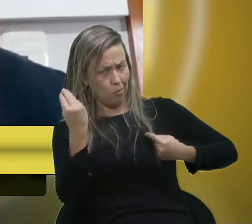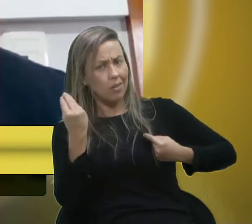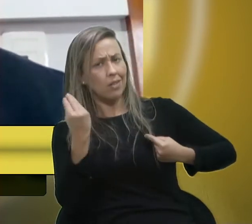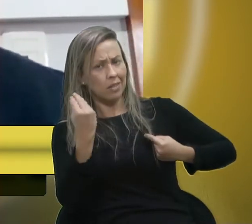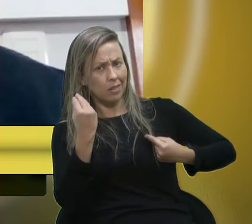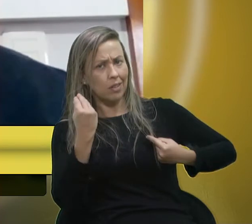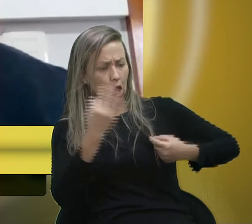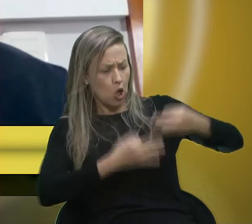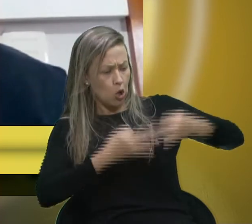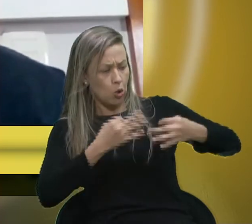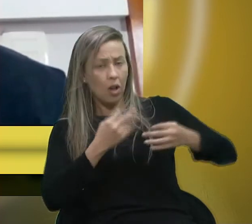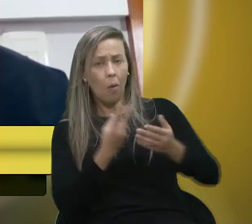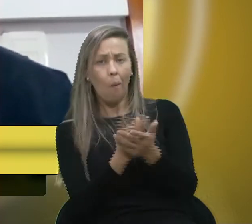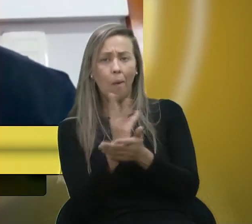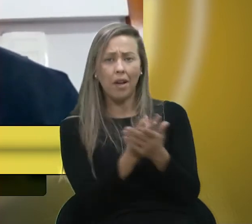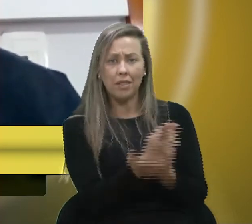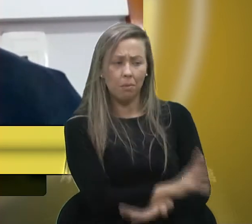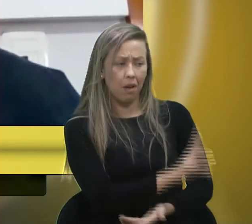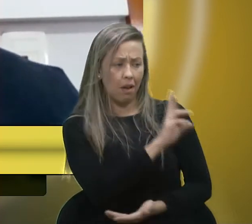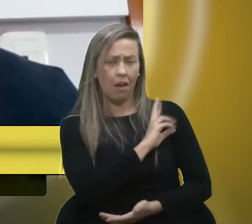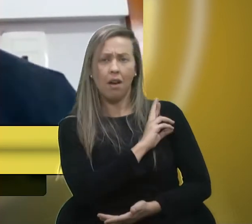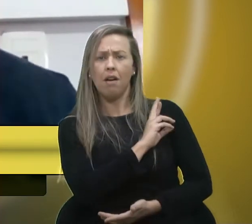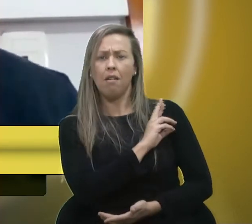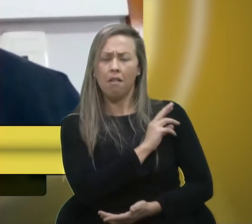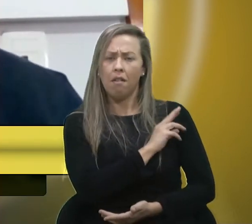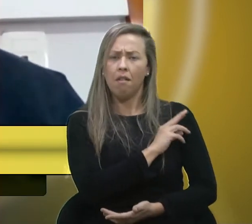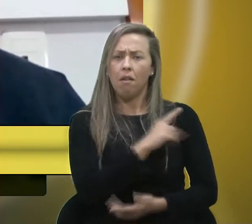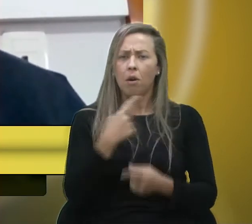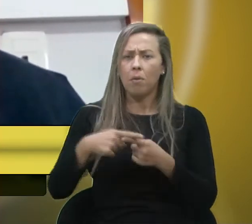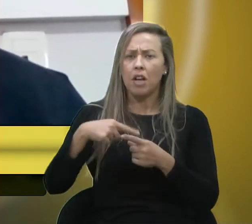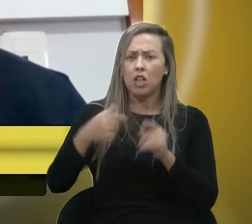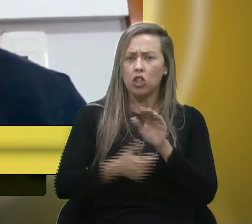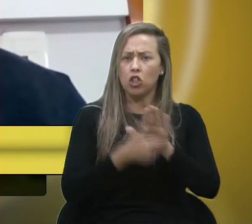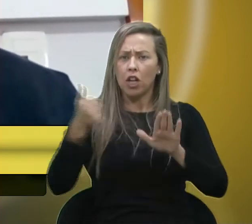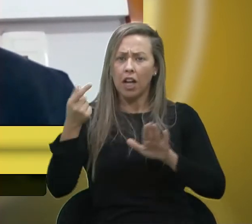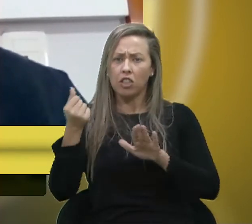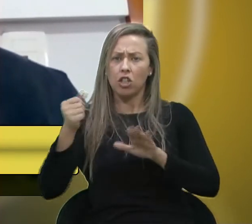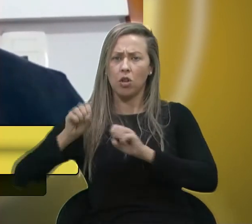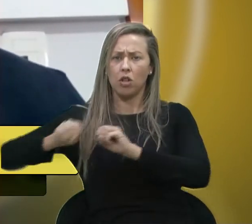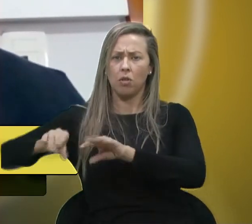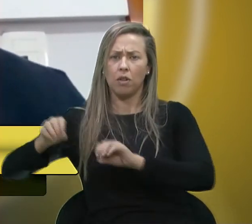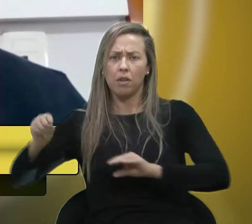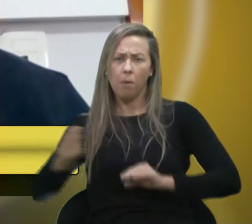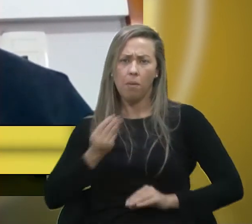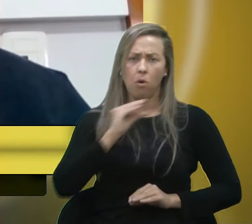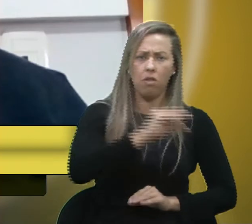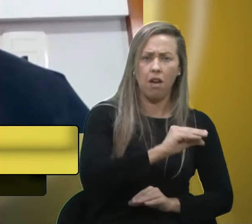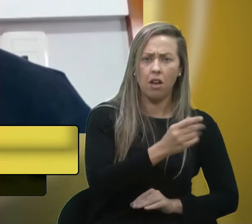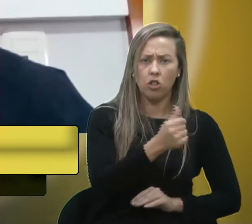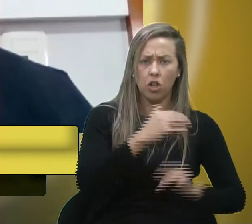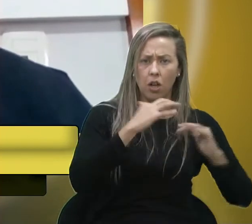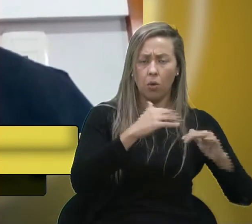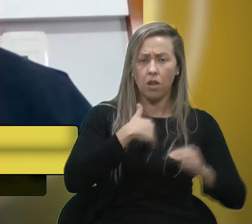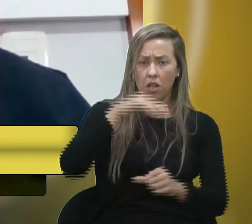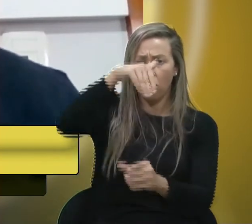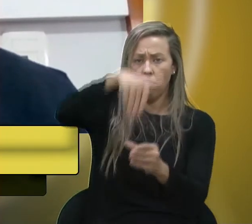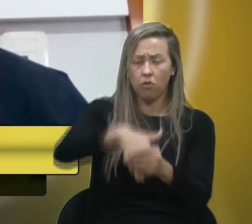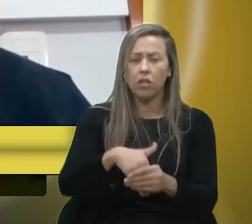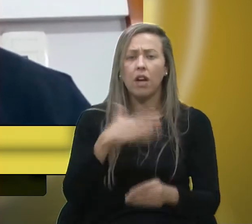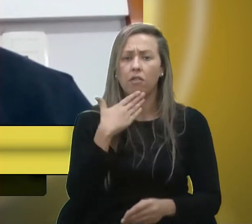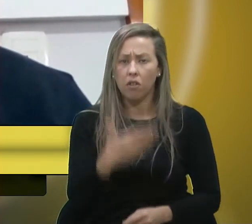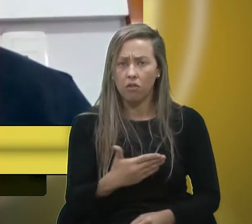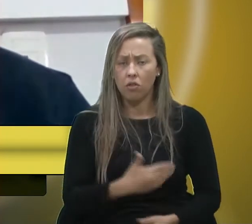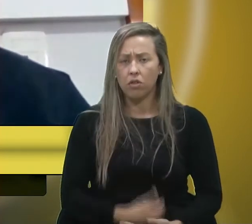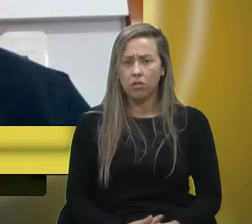aí no meu WhatsApp, porque, ah, tu tirou dinheiro da educação, não, não foi isso que fiz, isso é meu entendimento, e votei para que